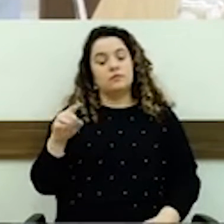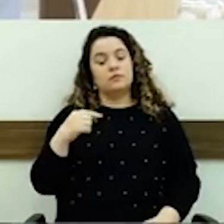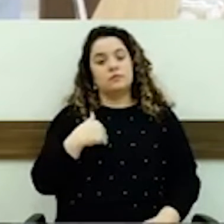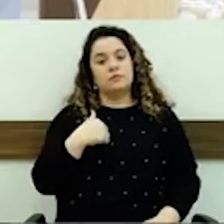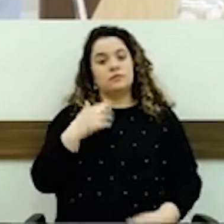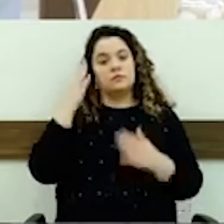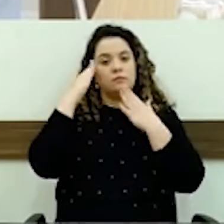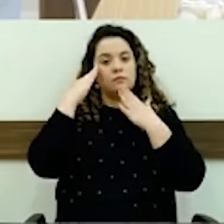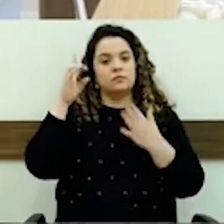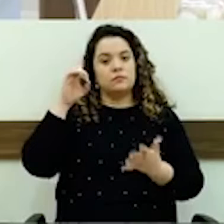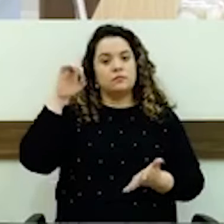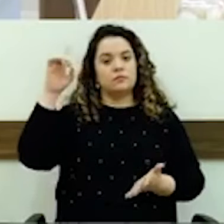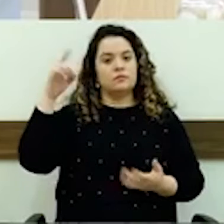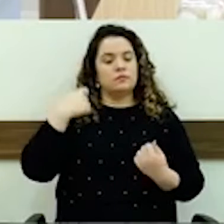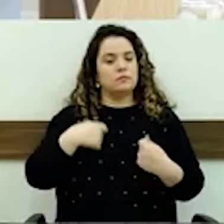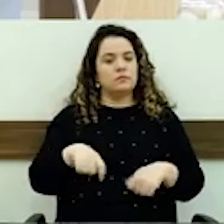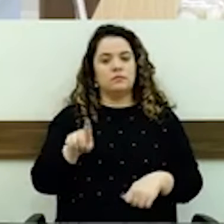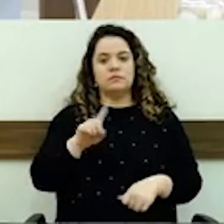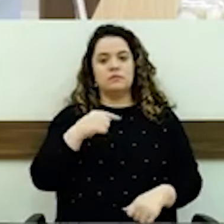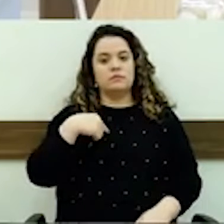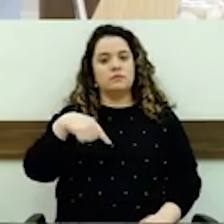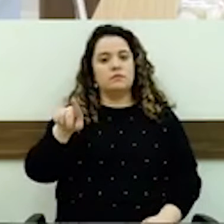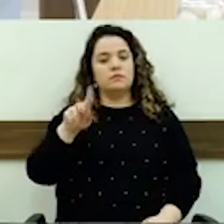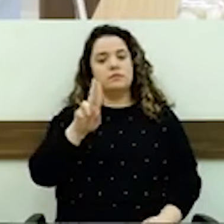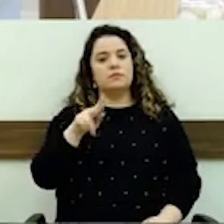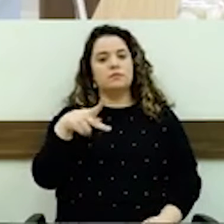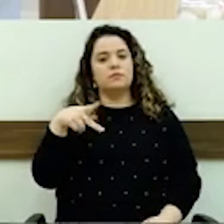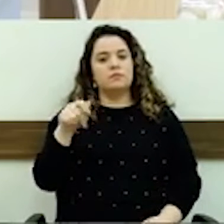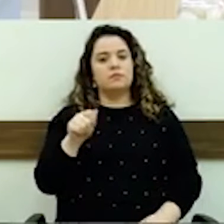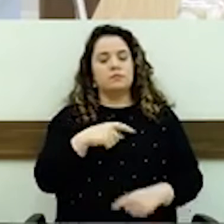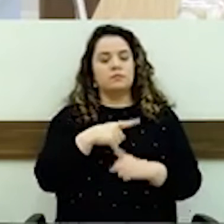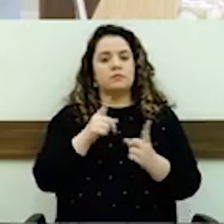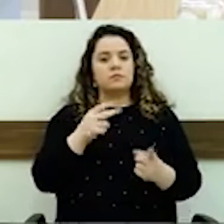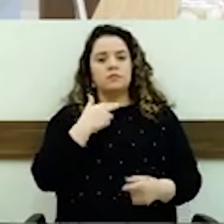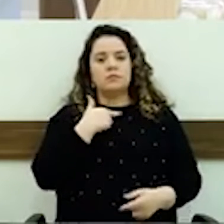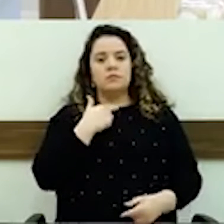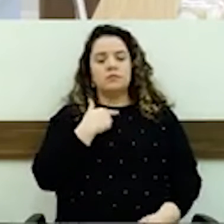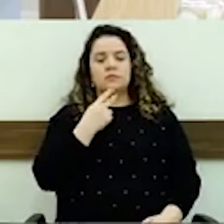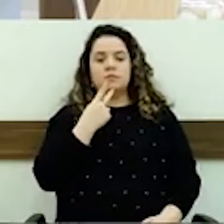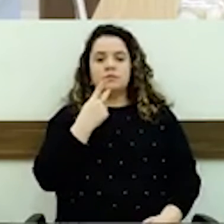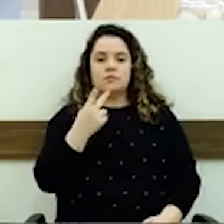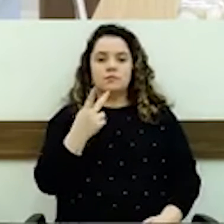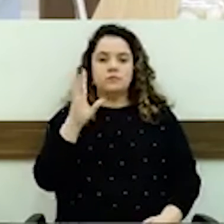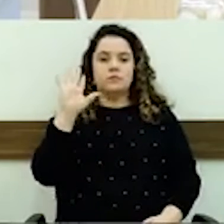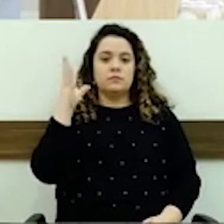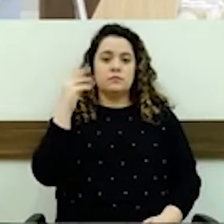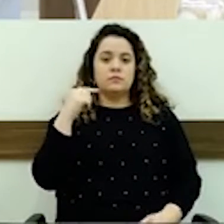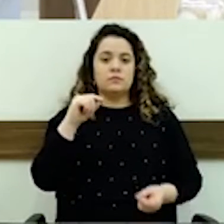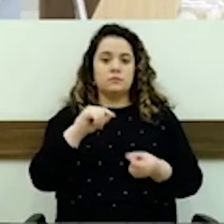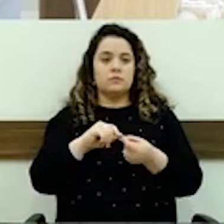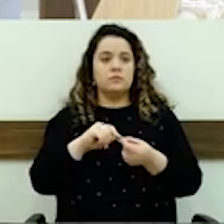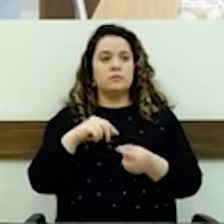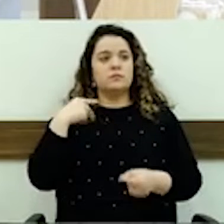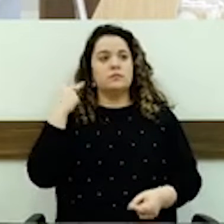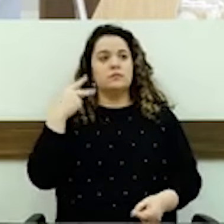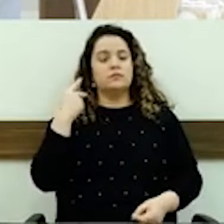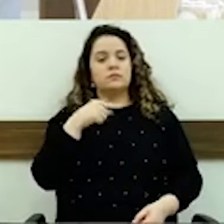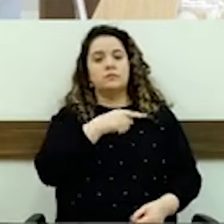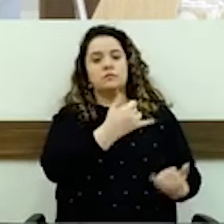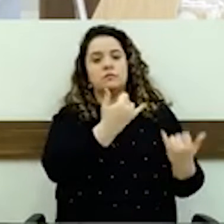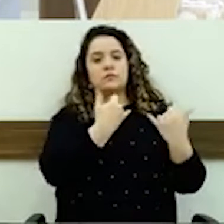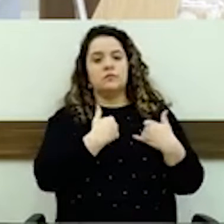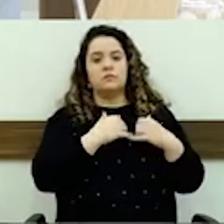então eu não posso falar o que aconteceu lá. O que a gente faz como vereador é receber a demanda e passar para a pasta